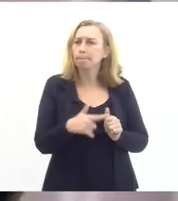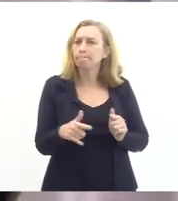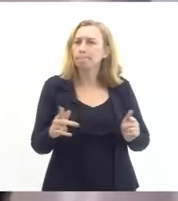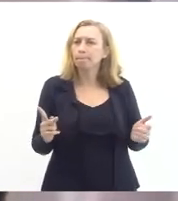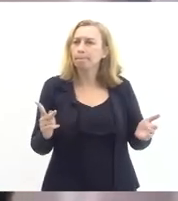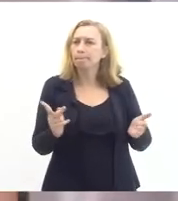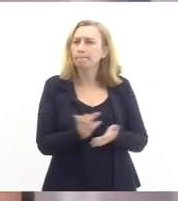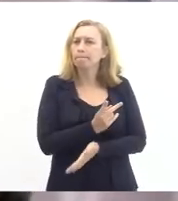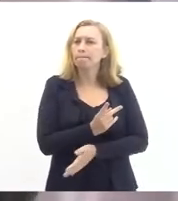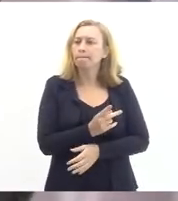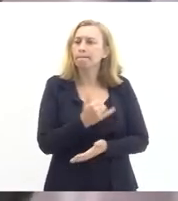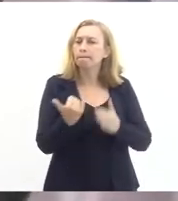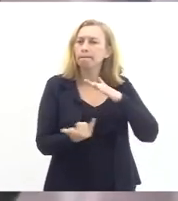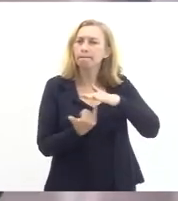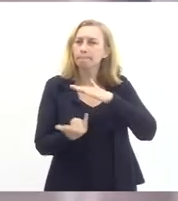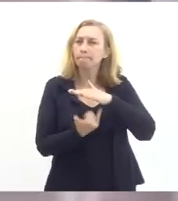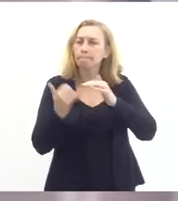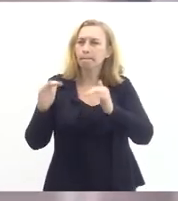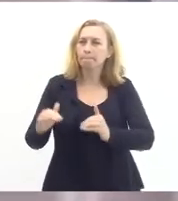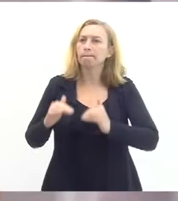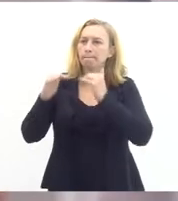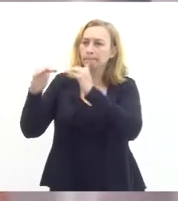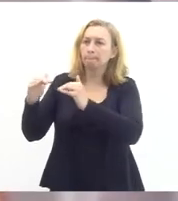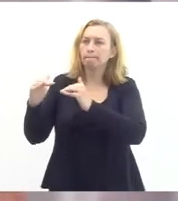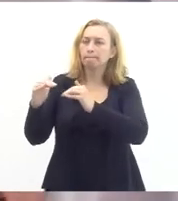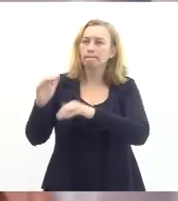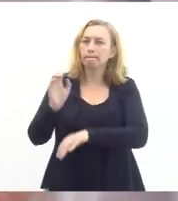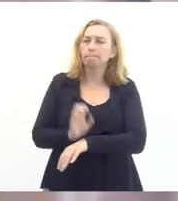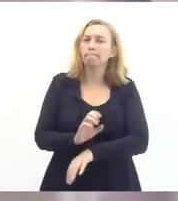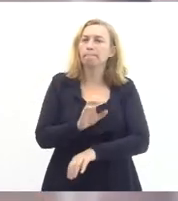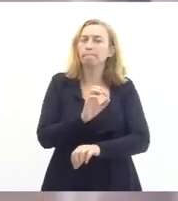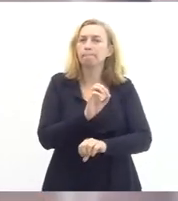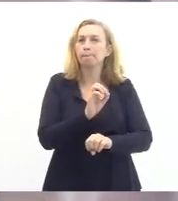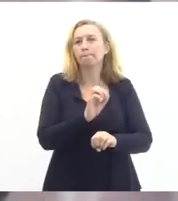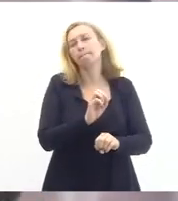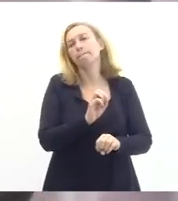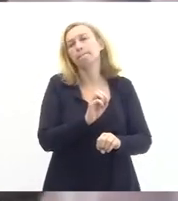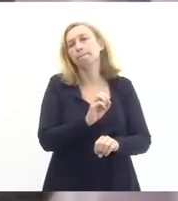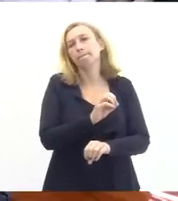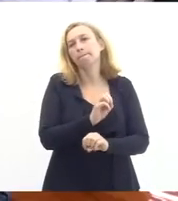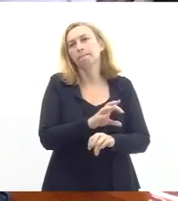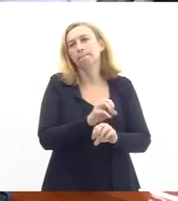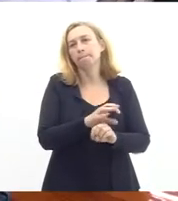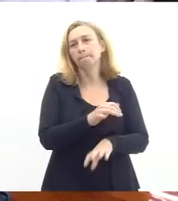ISERJ Instituto Superior de Educação do Estado do Rio de Janeiro então com a palavra Júlio Braz